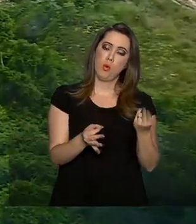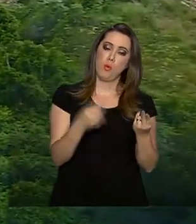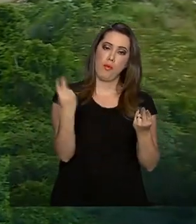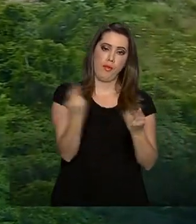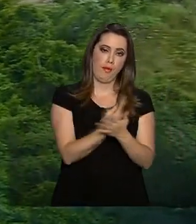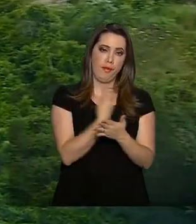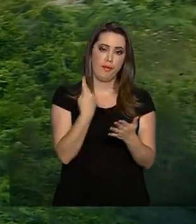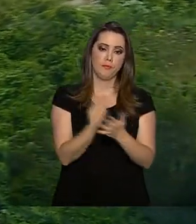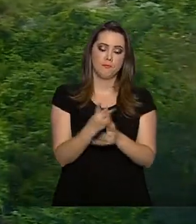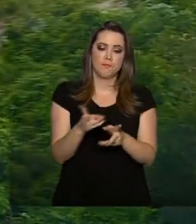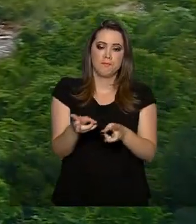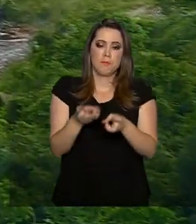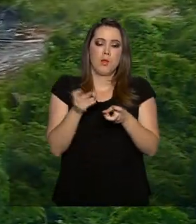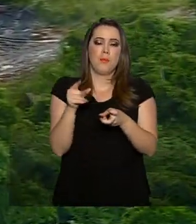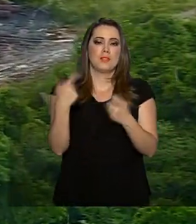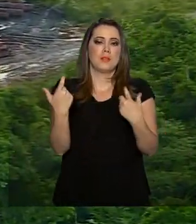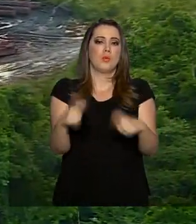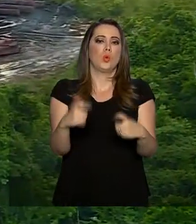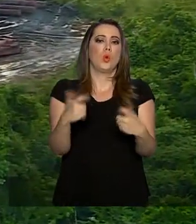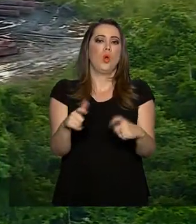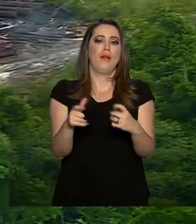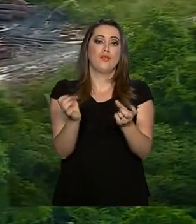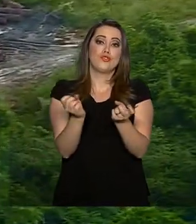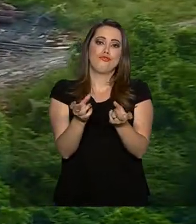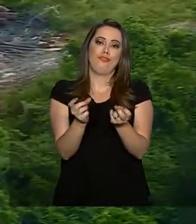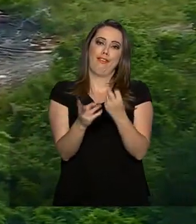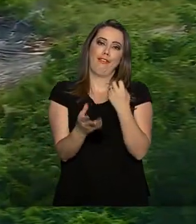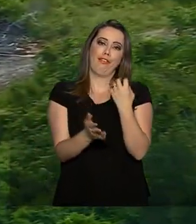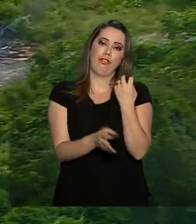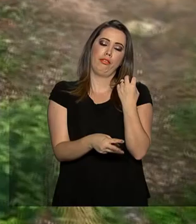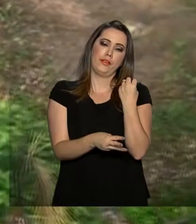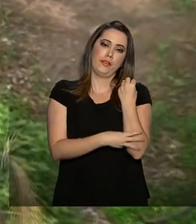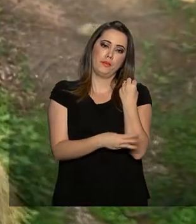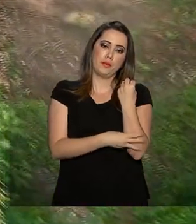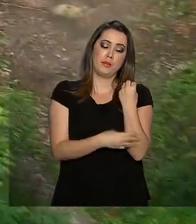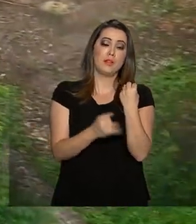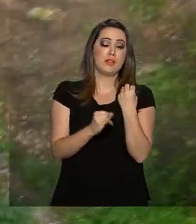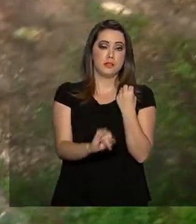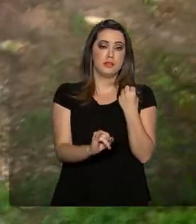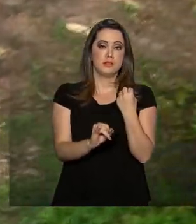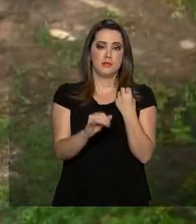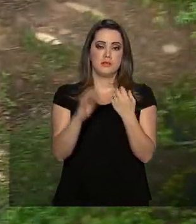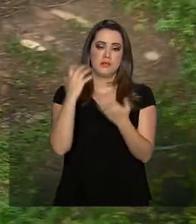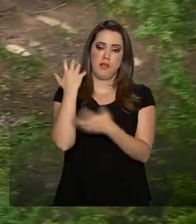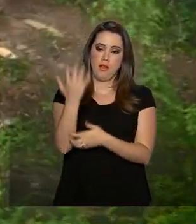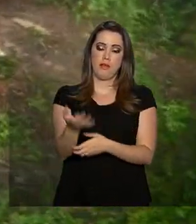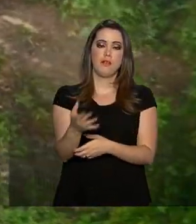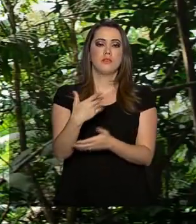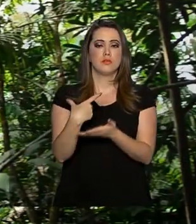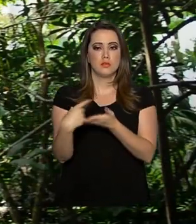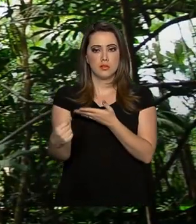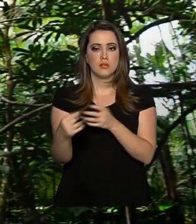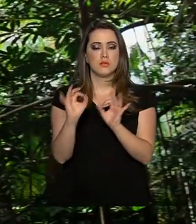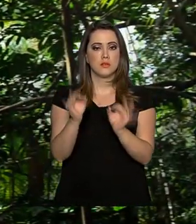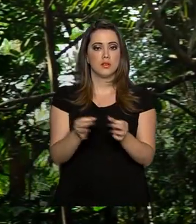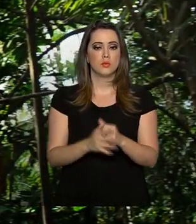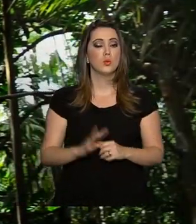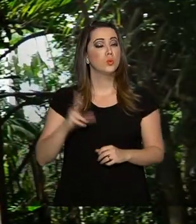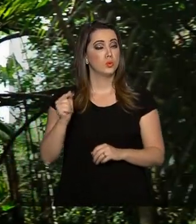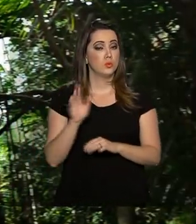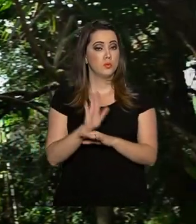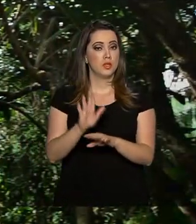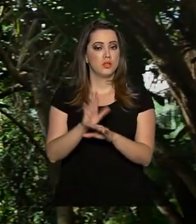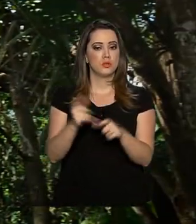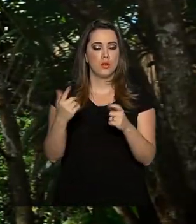verificar na madeireira se essas árvores estão sendo retiradas de forma correta dos planos de manejo. Tudo para ajudar a